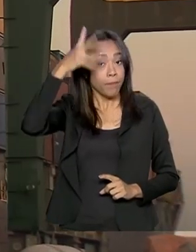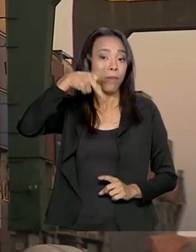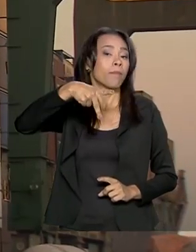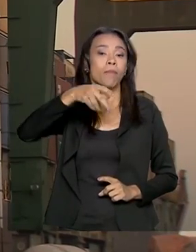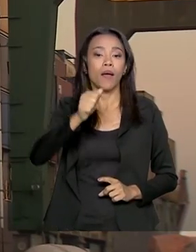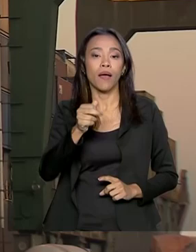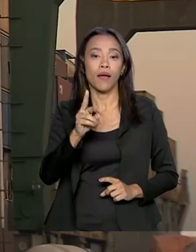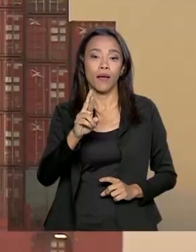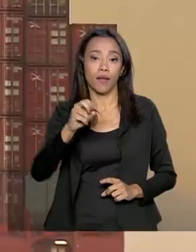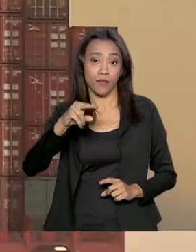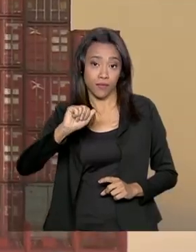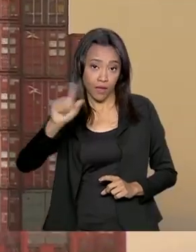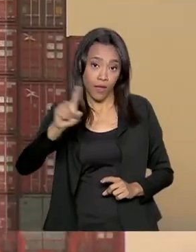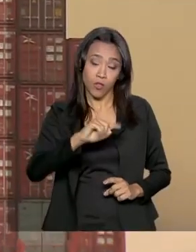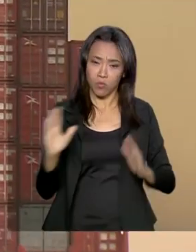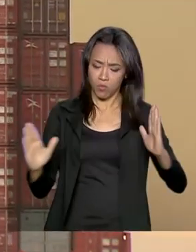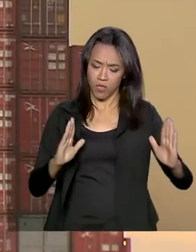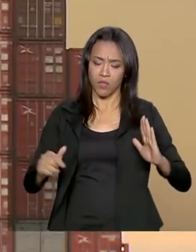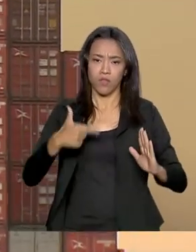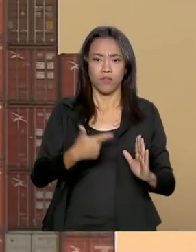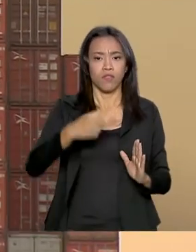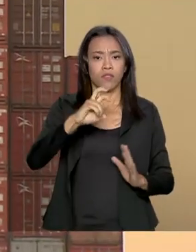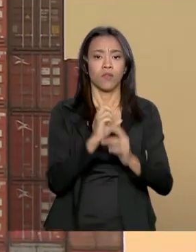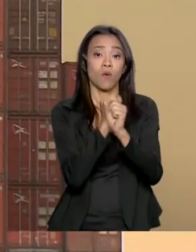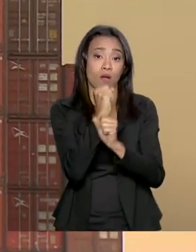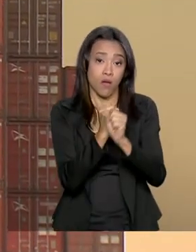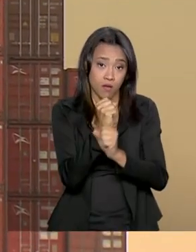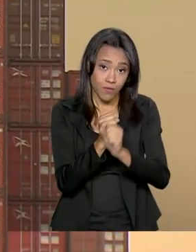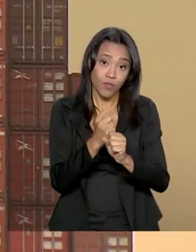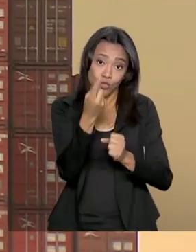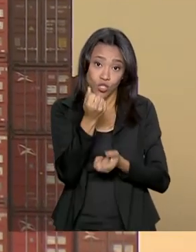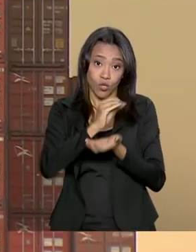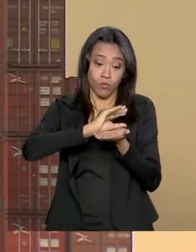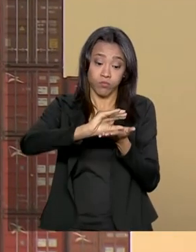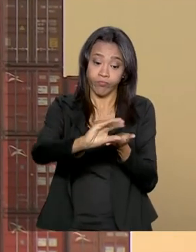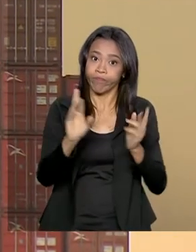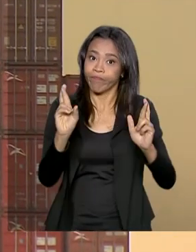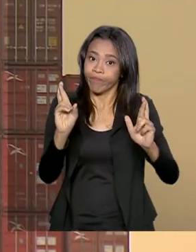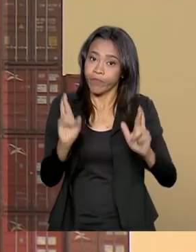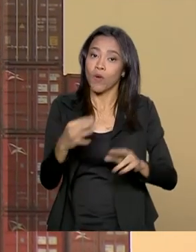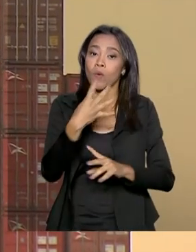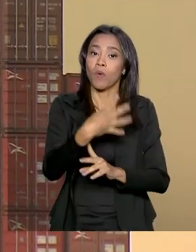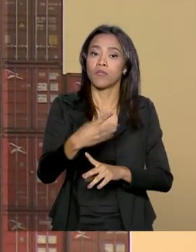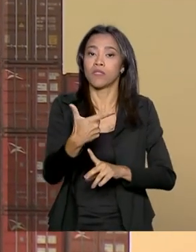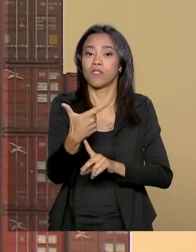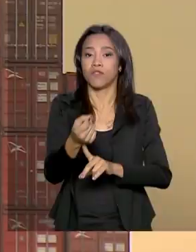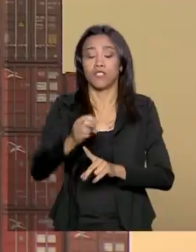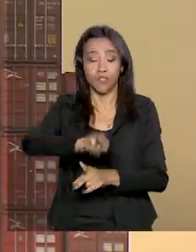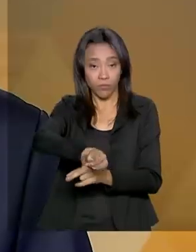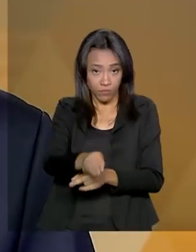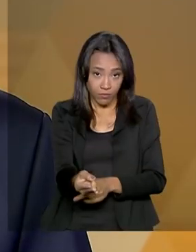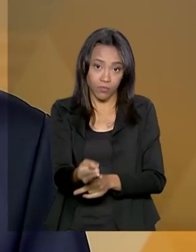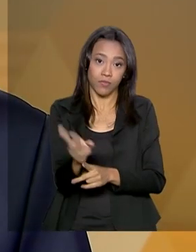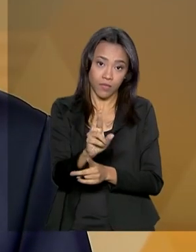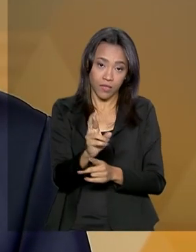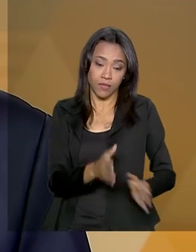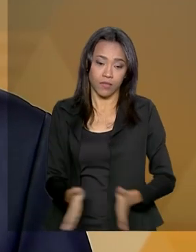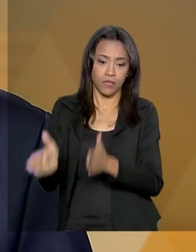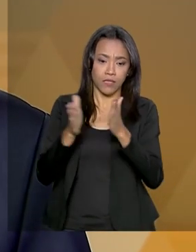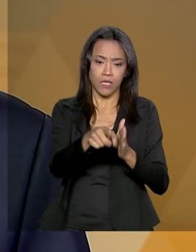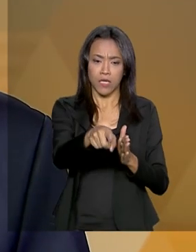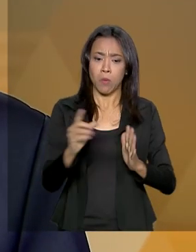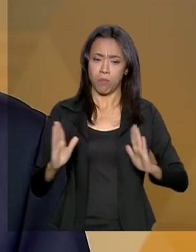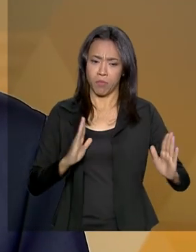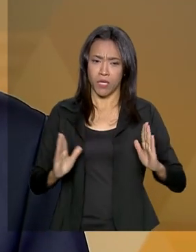25 anos. A expectativa de investimentos é de 420 milhões de reais. Nos primeiros 100 dias,